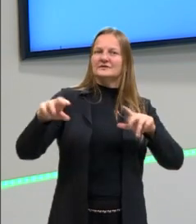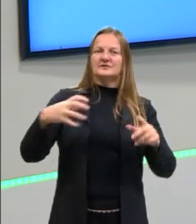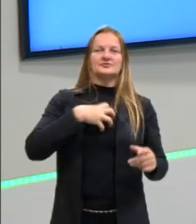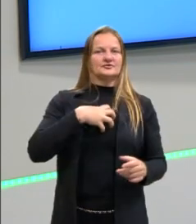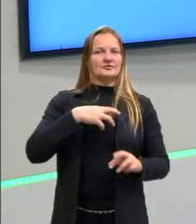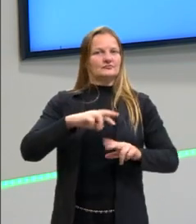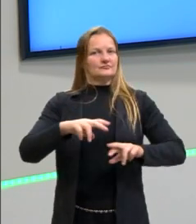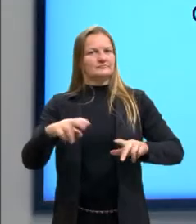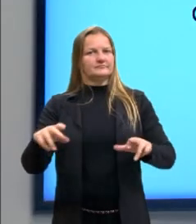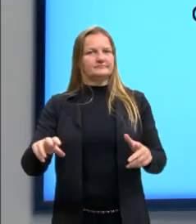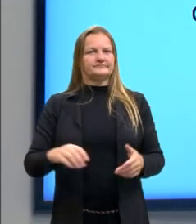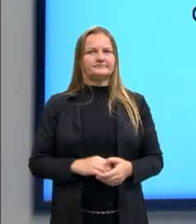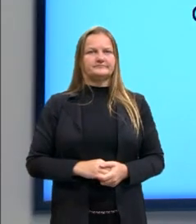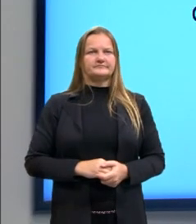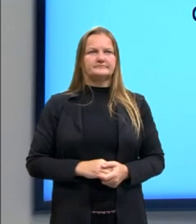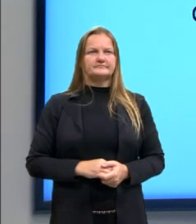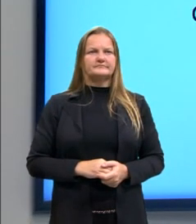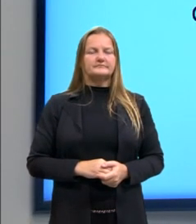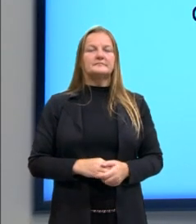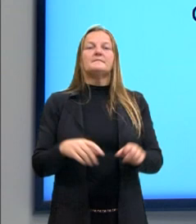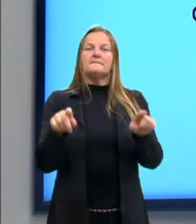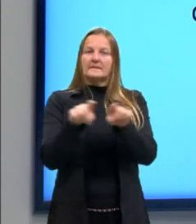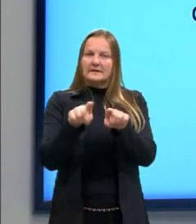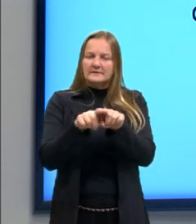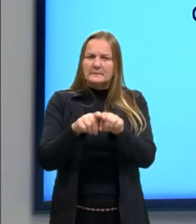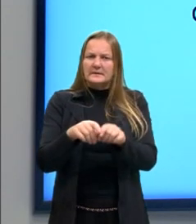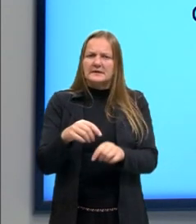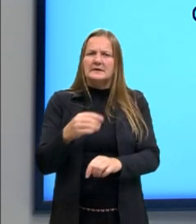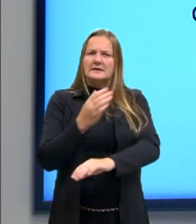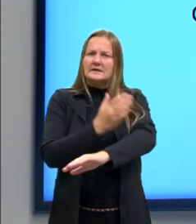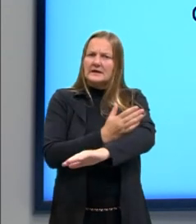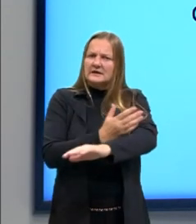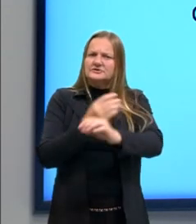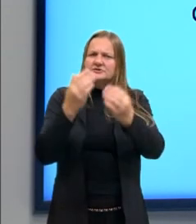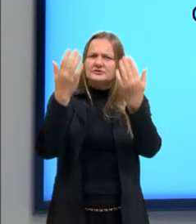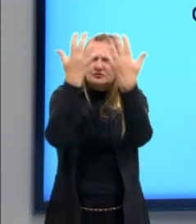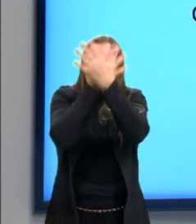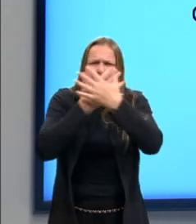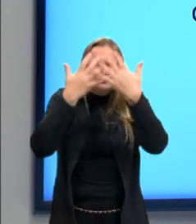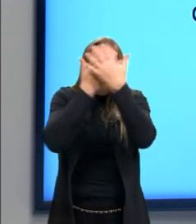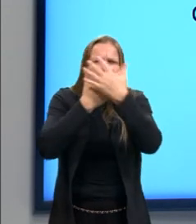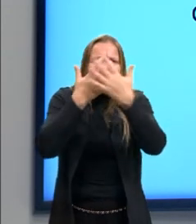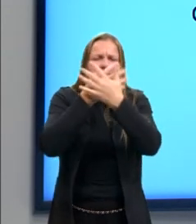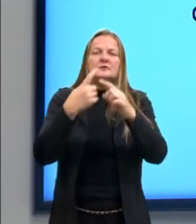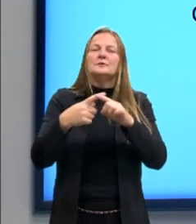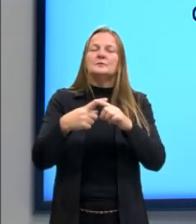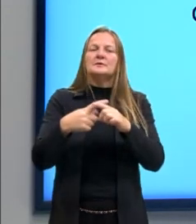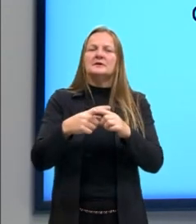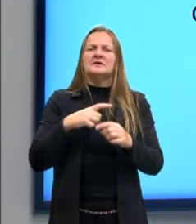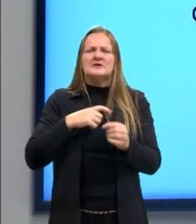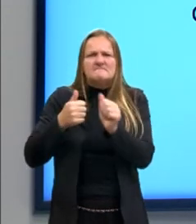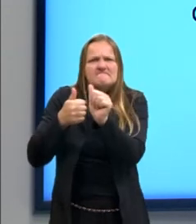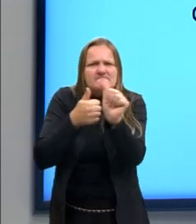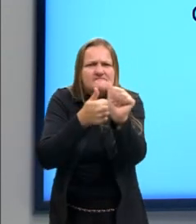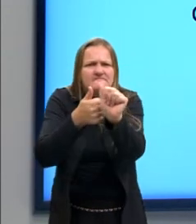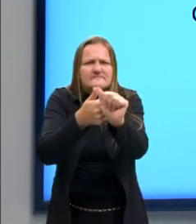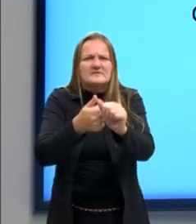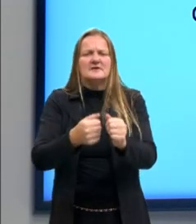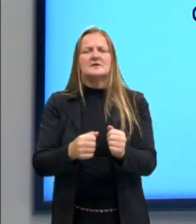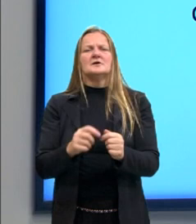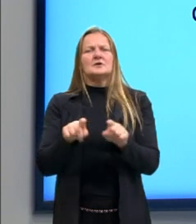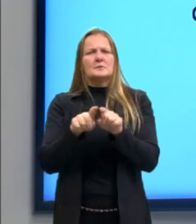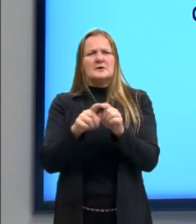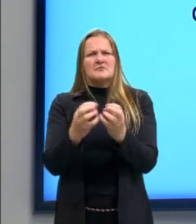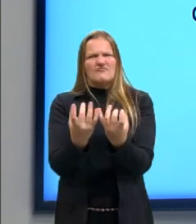outras maneiras. E se fala que foi uma Idade das Trevas também por causa dessa questão, de ter perseguição, a Inquisição.